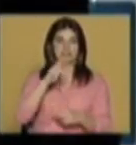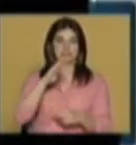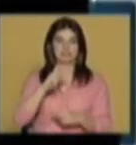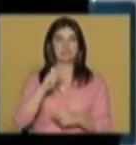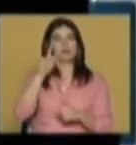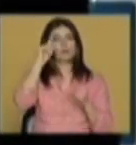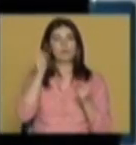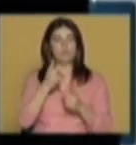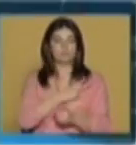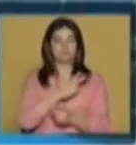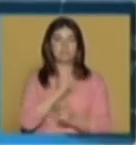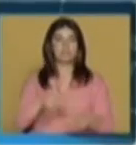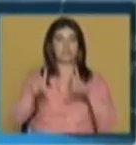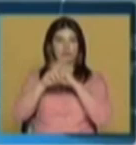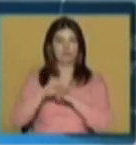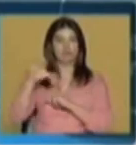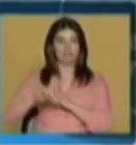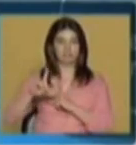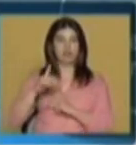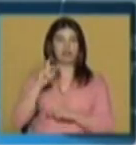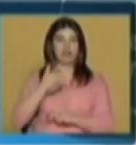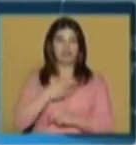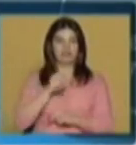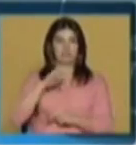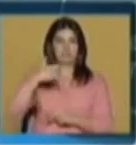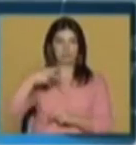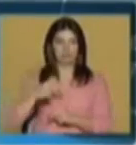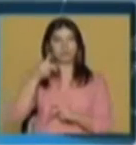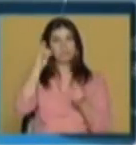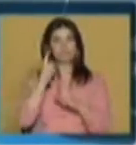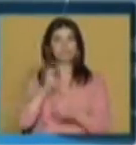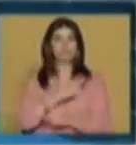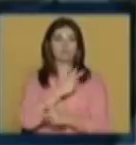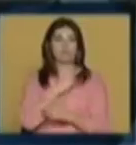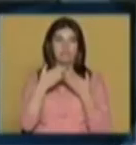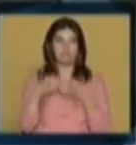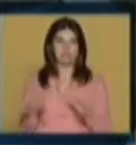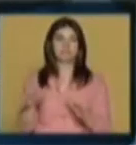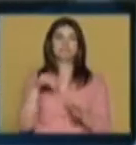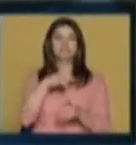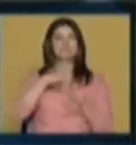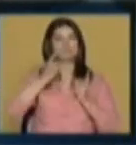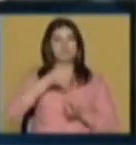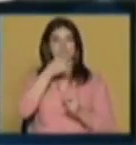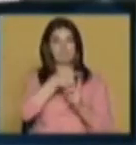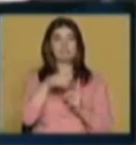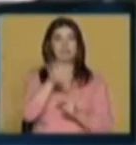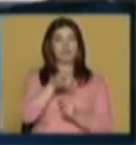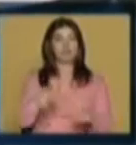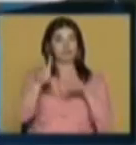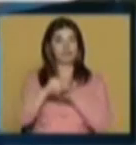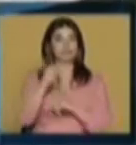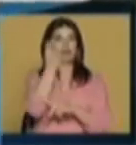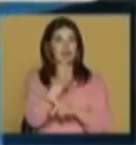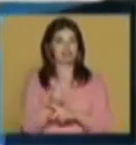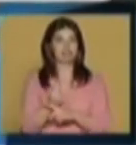Lisboa, e a Dérito Marcos, docente da Universidade Aberta. A professora Dérito Marcos, eu começo por si. Falamos de uma nova forma de arte,